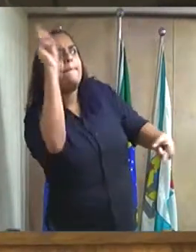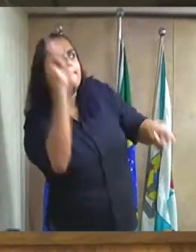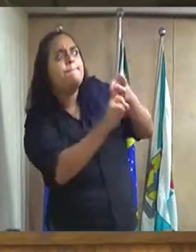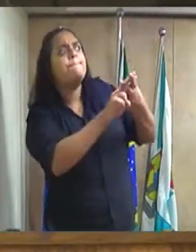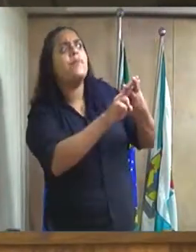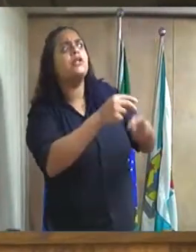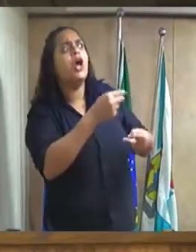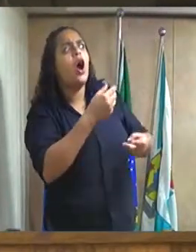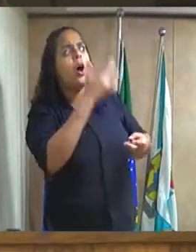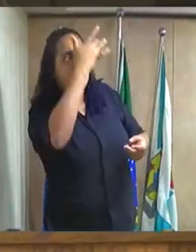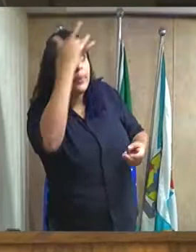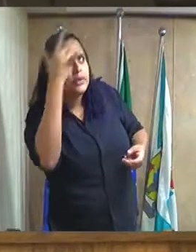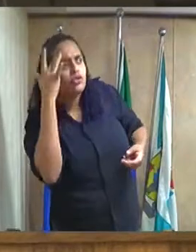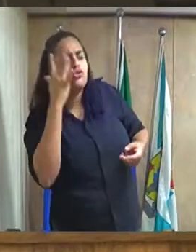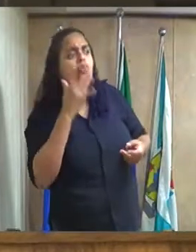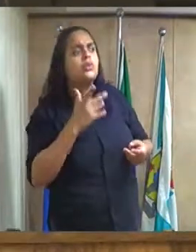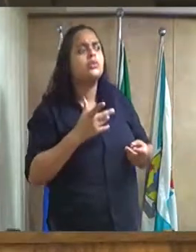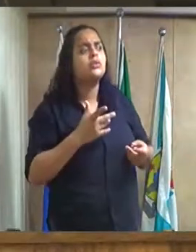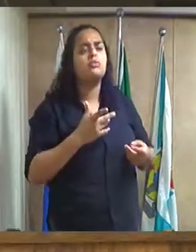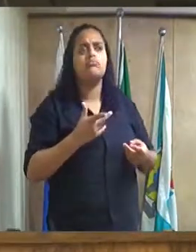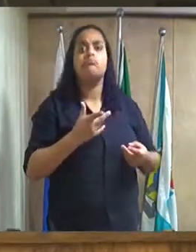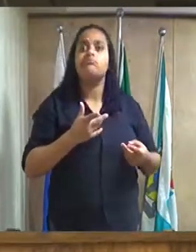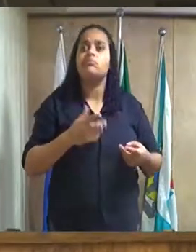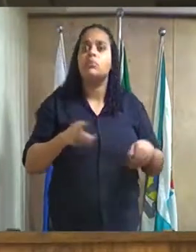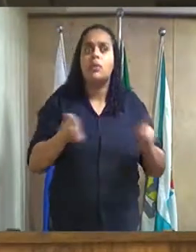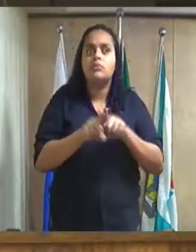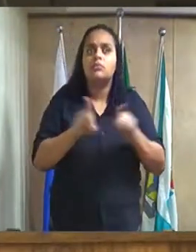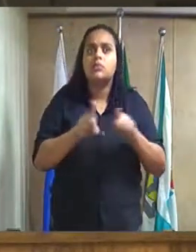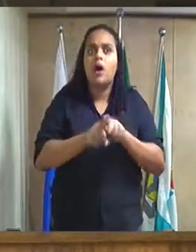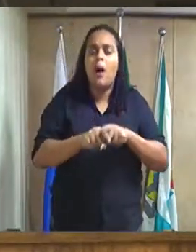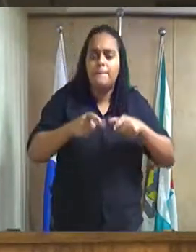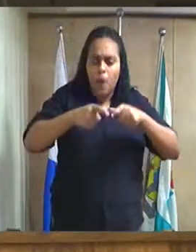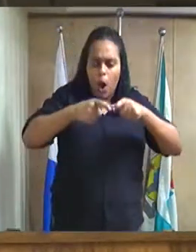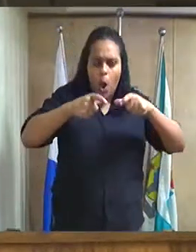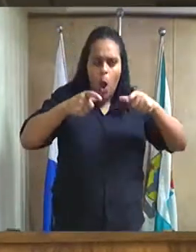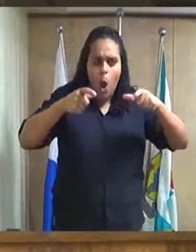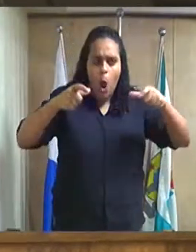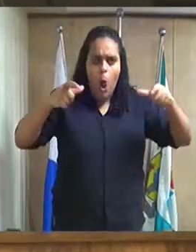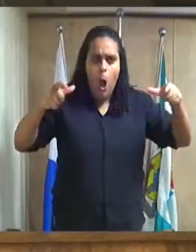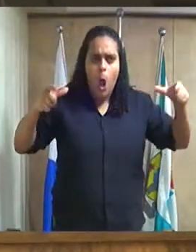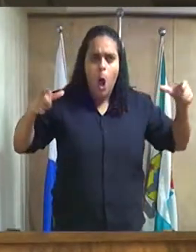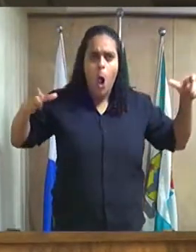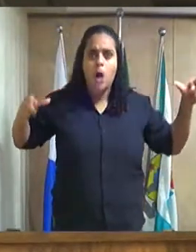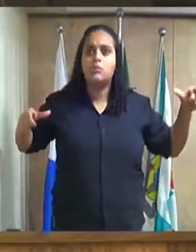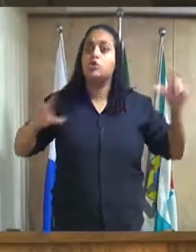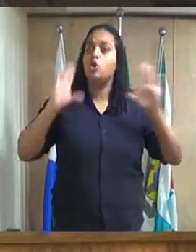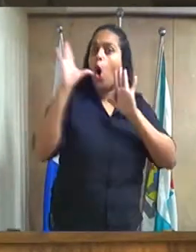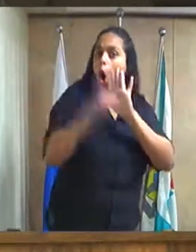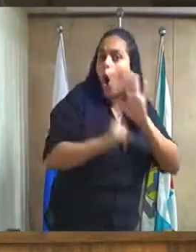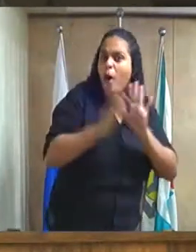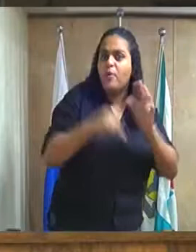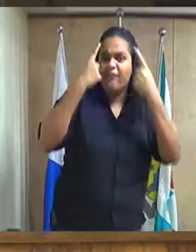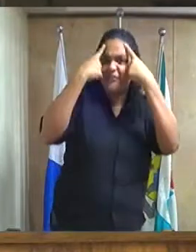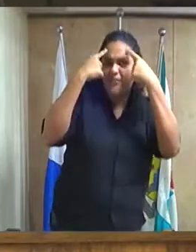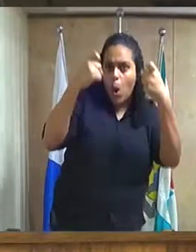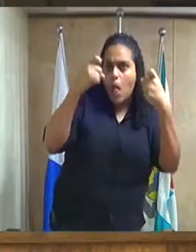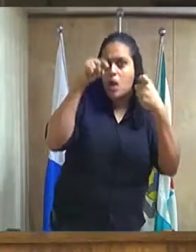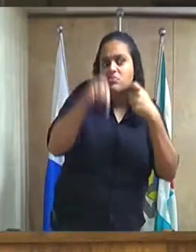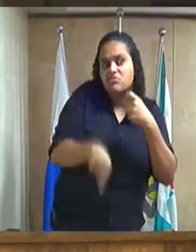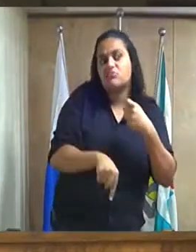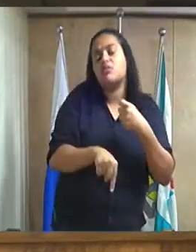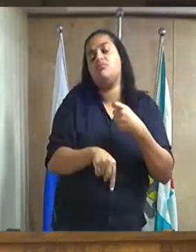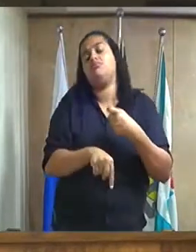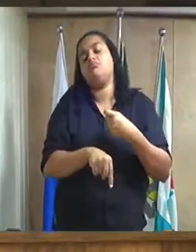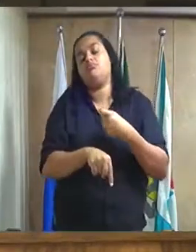consequente estadia de reclusos com o evidente aumento da criminalidade no município em razão também